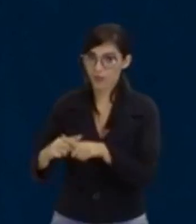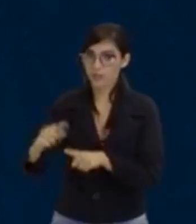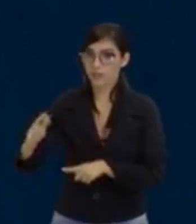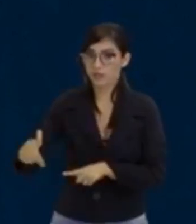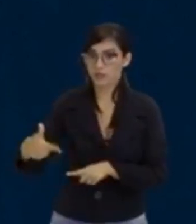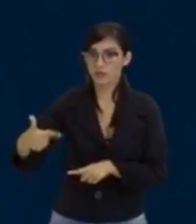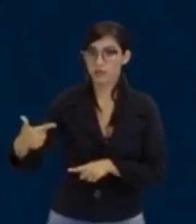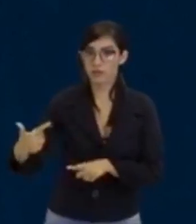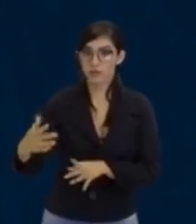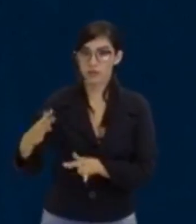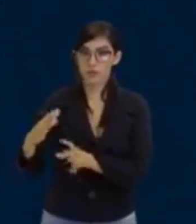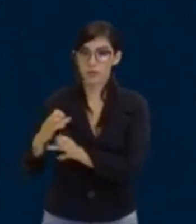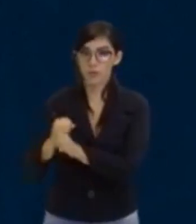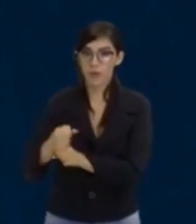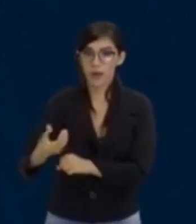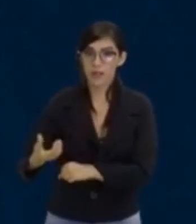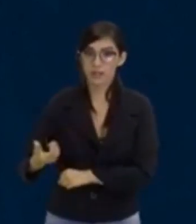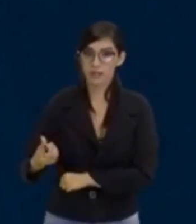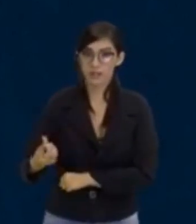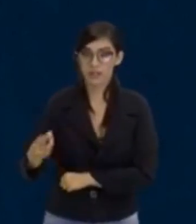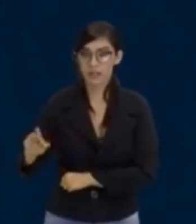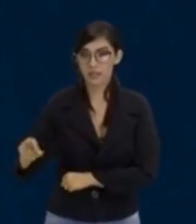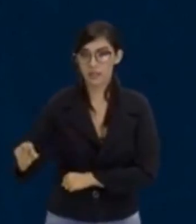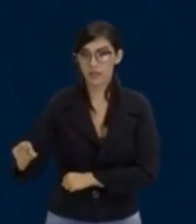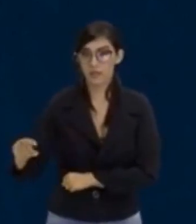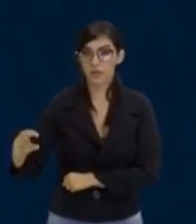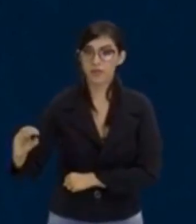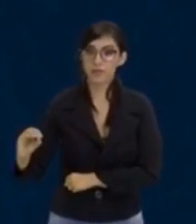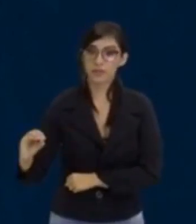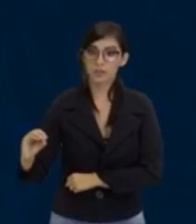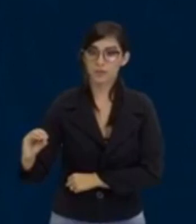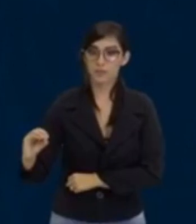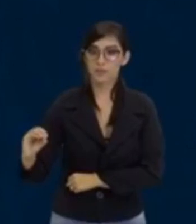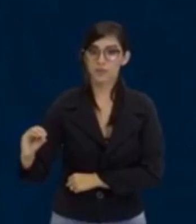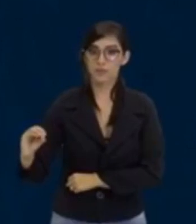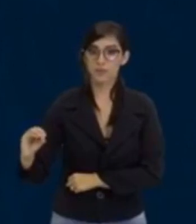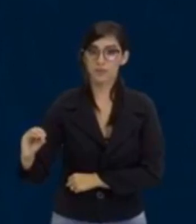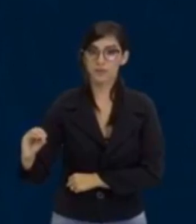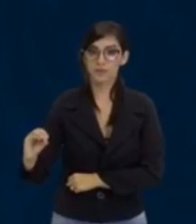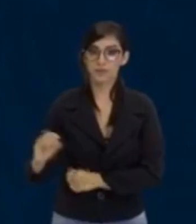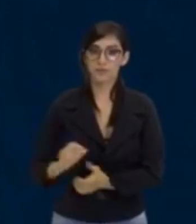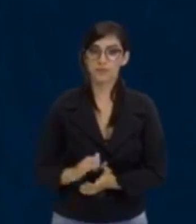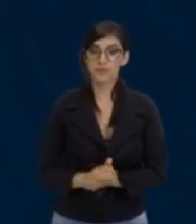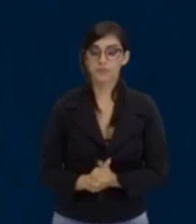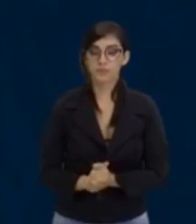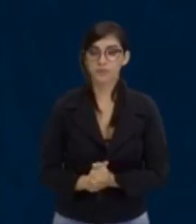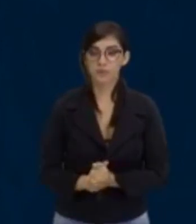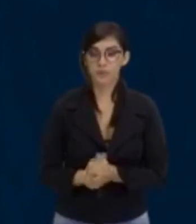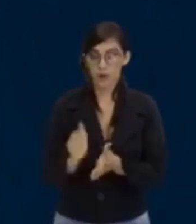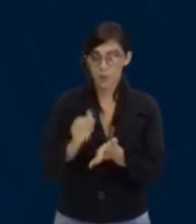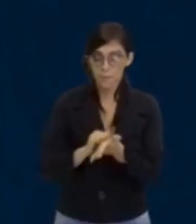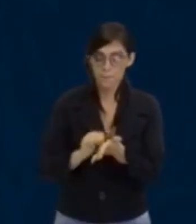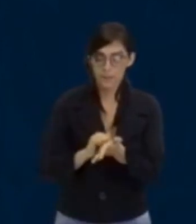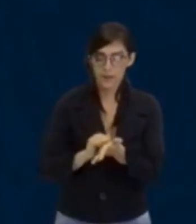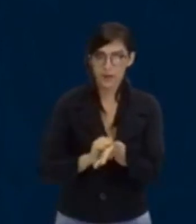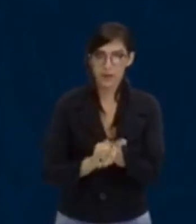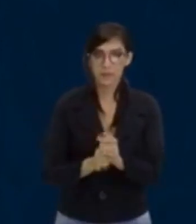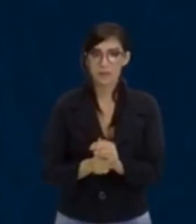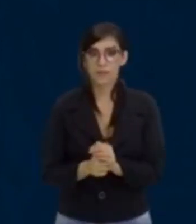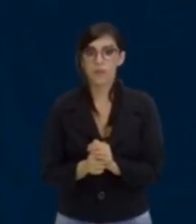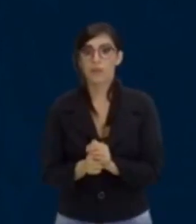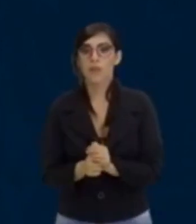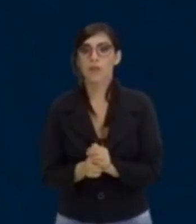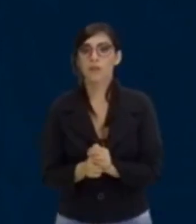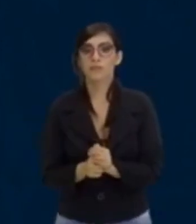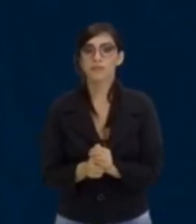quadrado, menos 5 vezes 2, opa, a gente acimeu 2 aqui, que não ficou bacana, 5